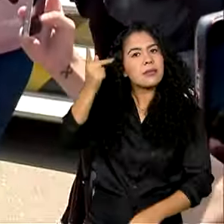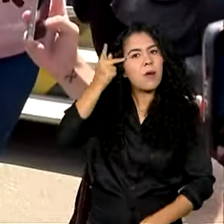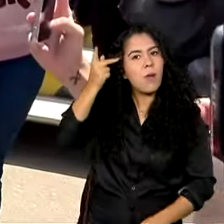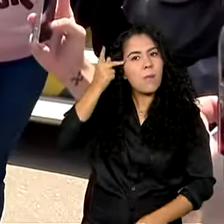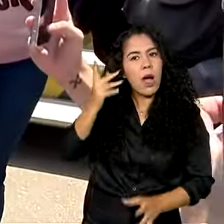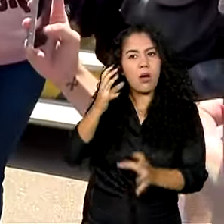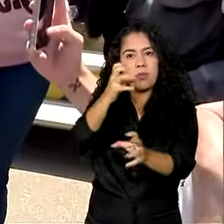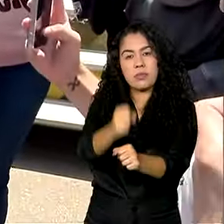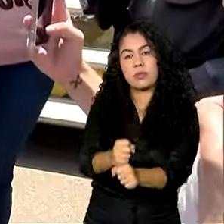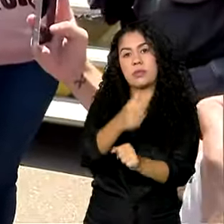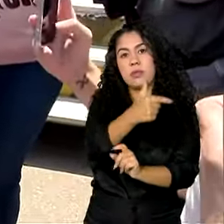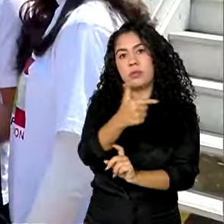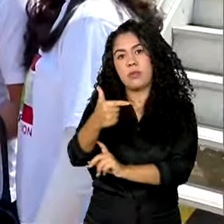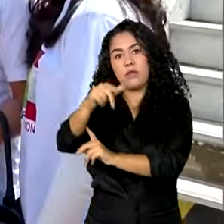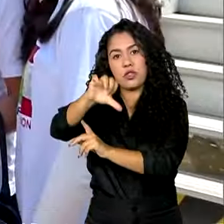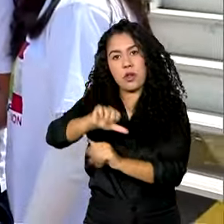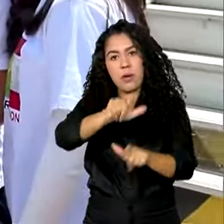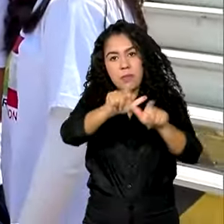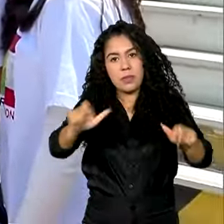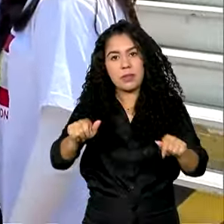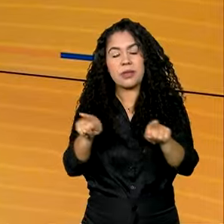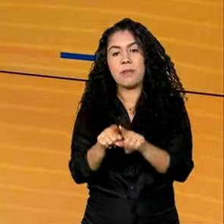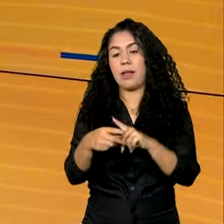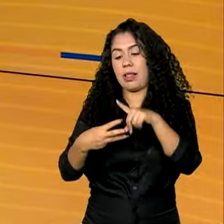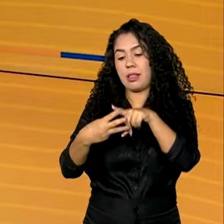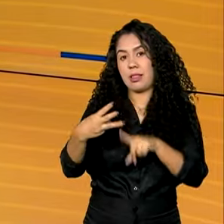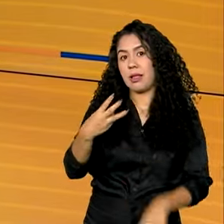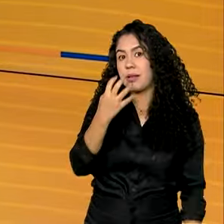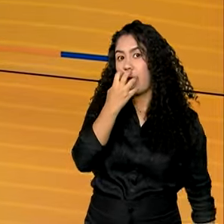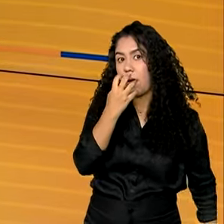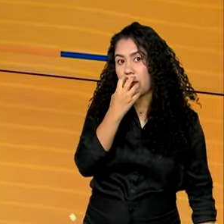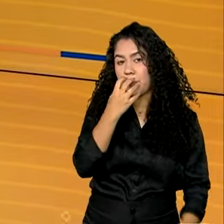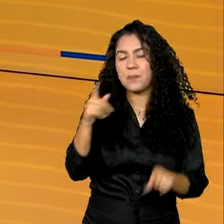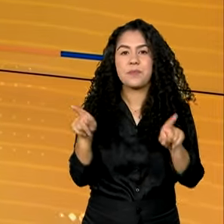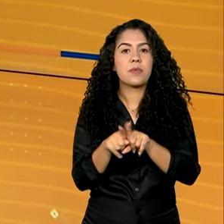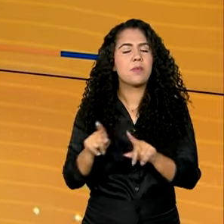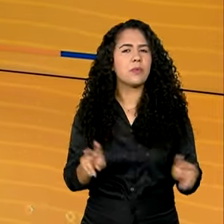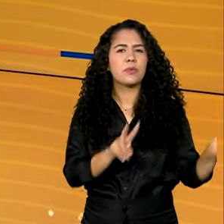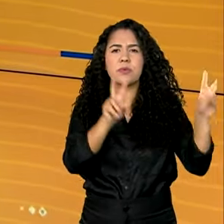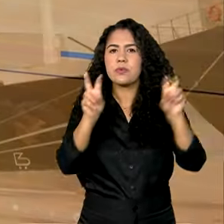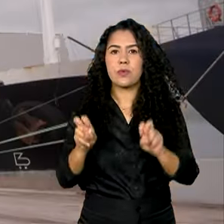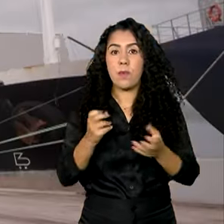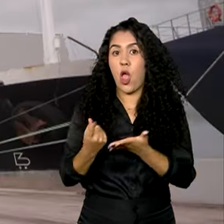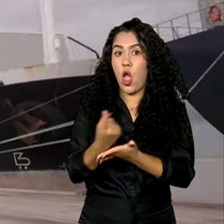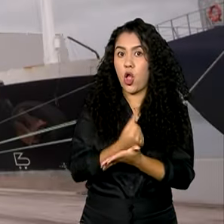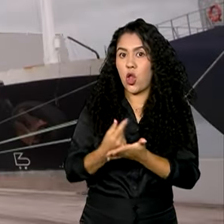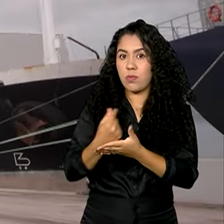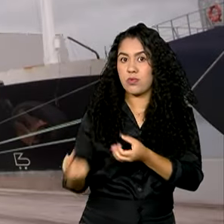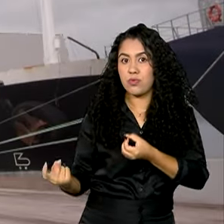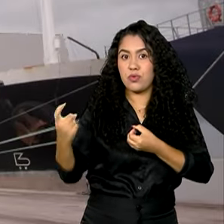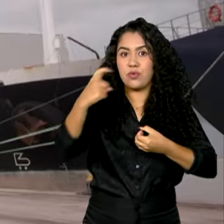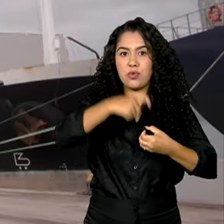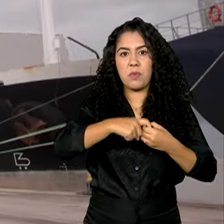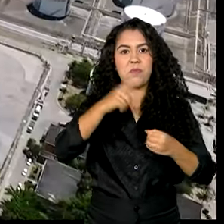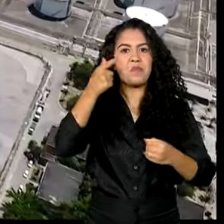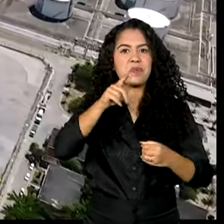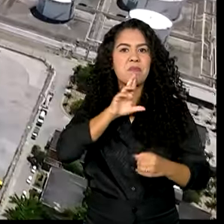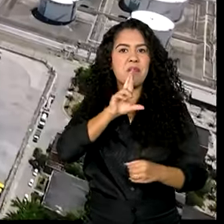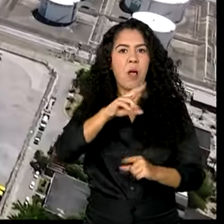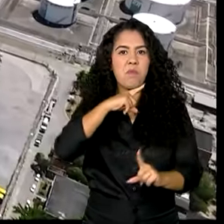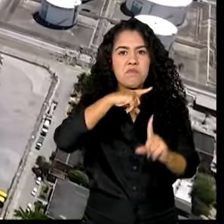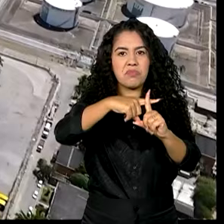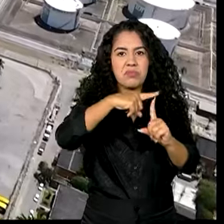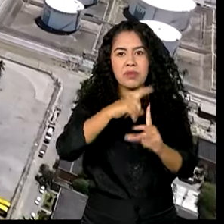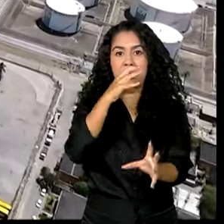229 passageiros e três pets. Retomada da economia, balança comercial registra saldo positivo de